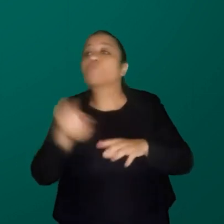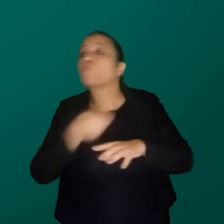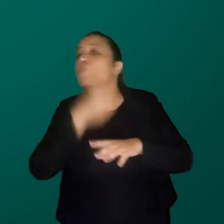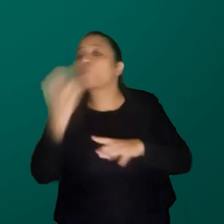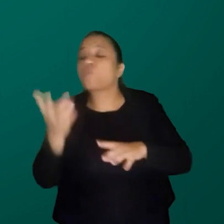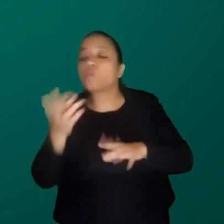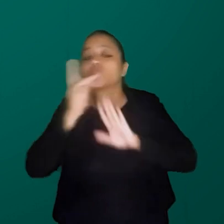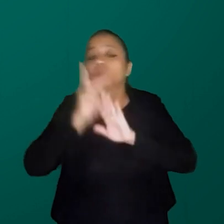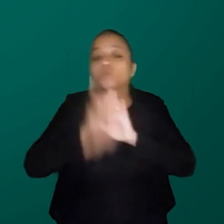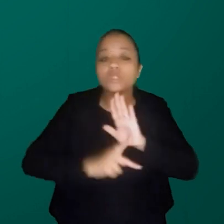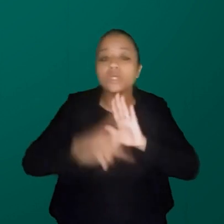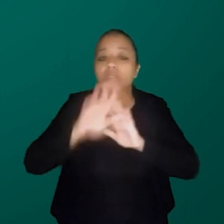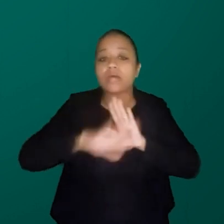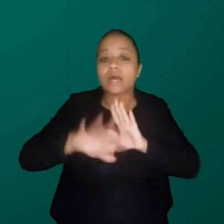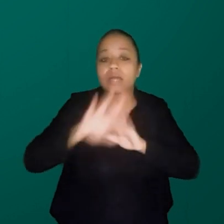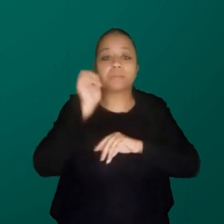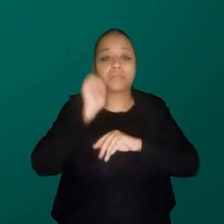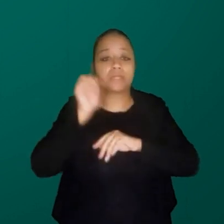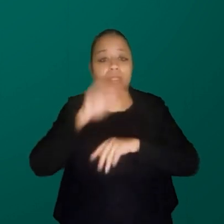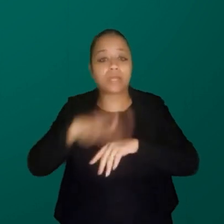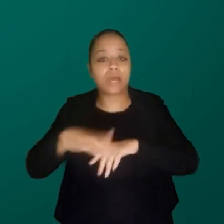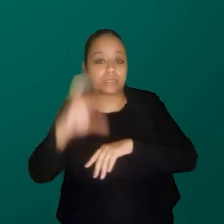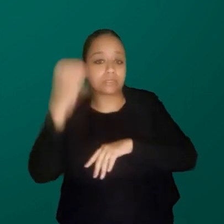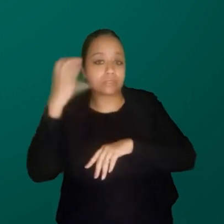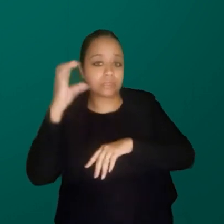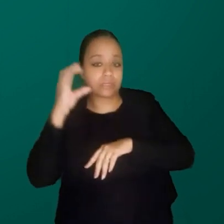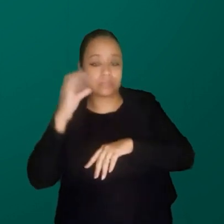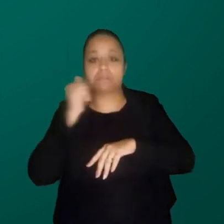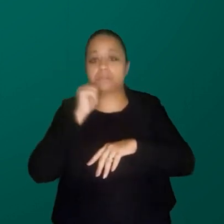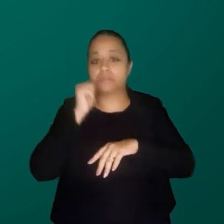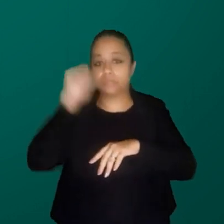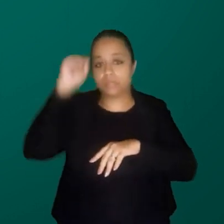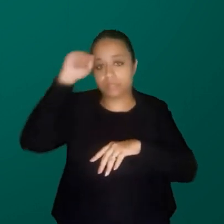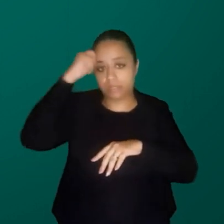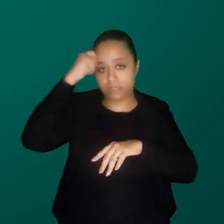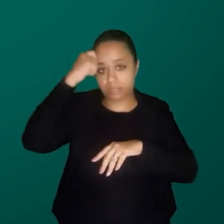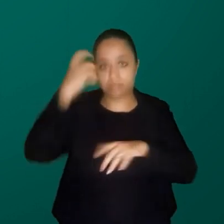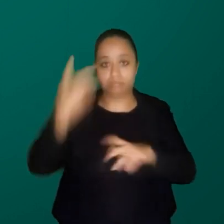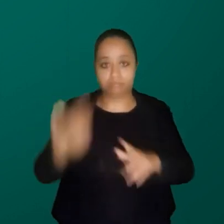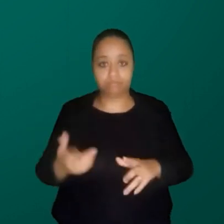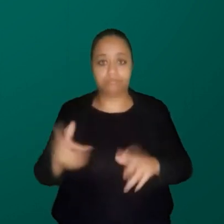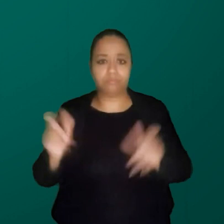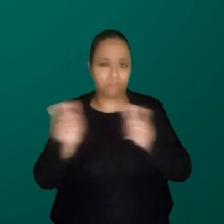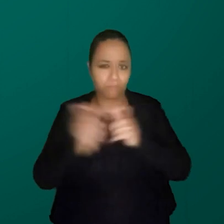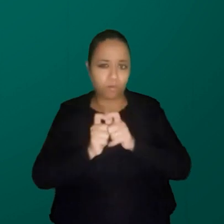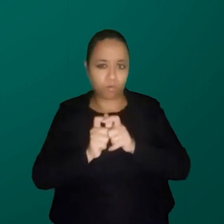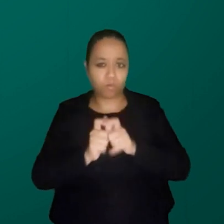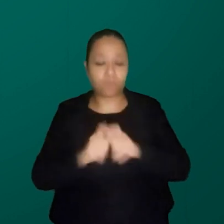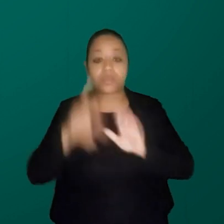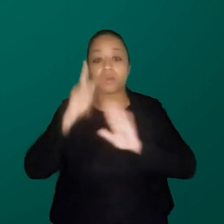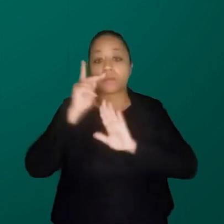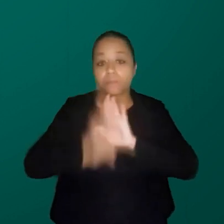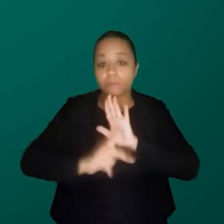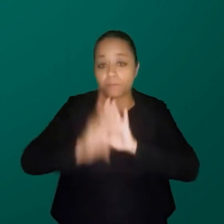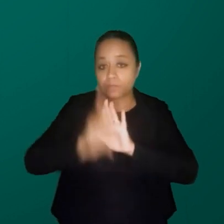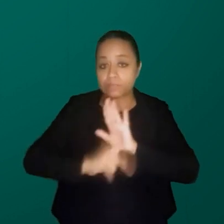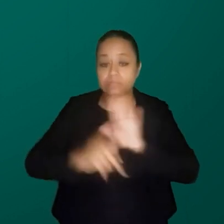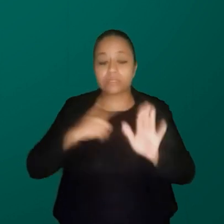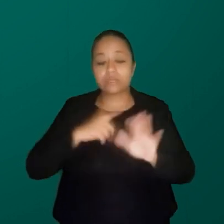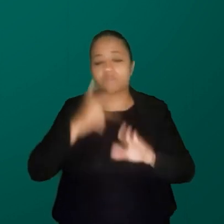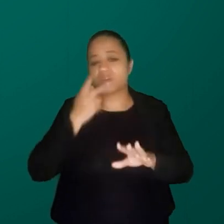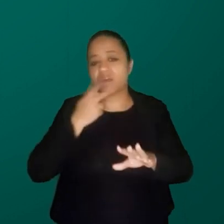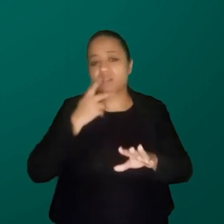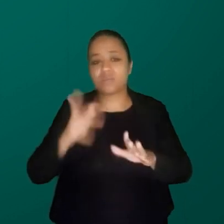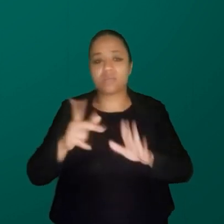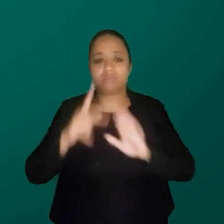nessa área. De meninas na ciência tem bastante, de meninas negras na ciência a gente tem um pouquinho menos. O nosso projeto é um projeto que eu falo que um projeto de